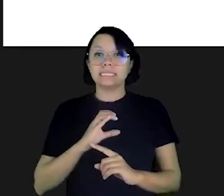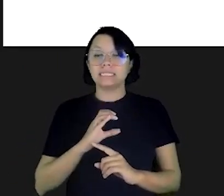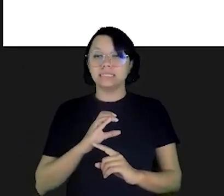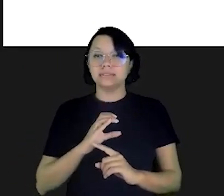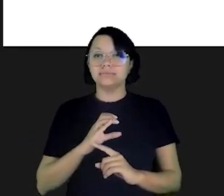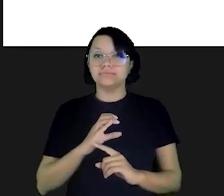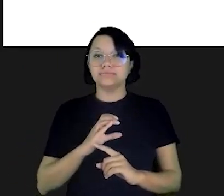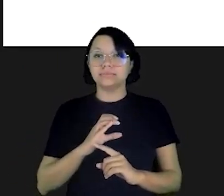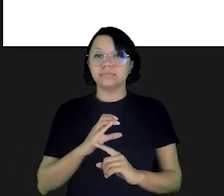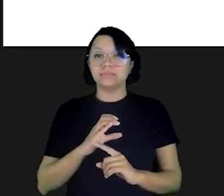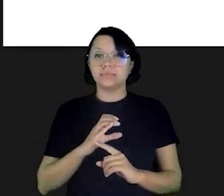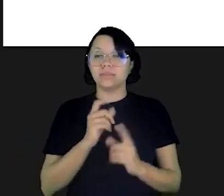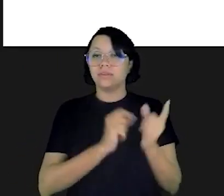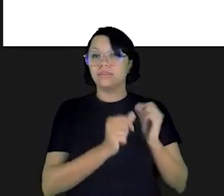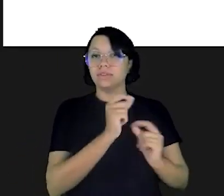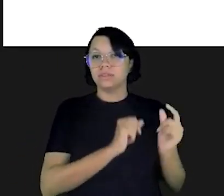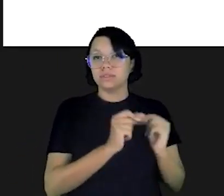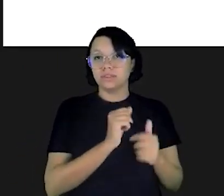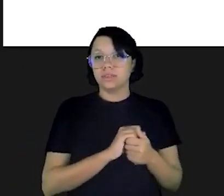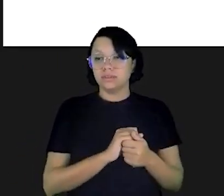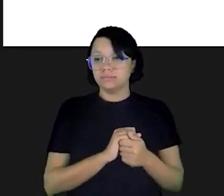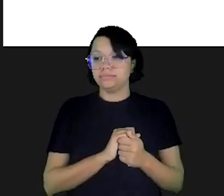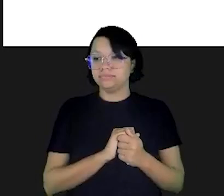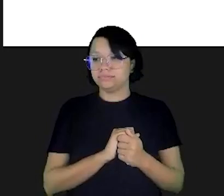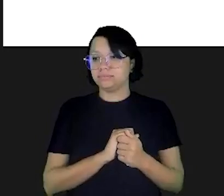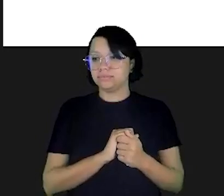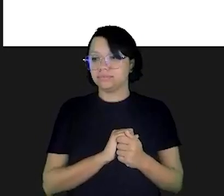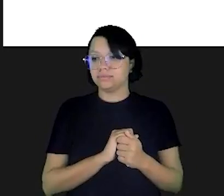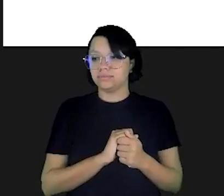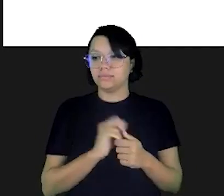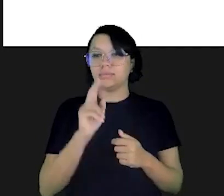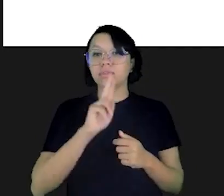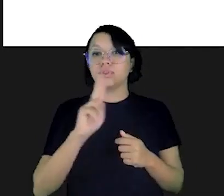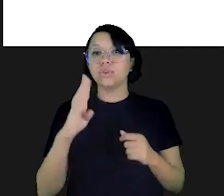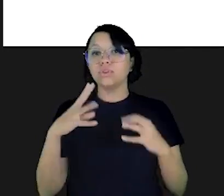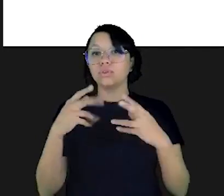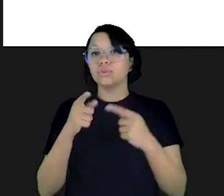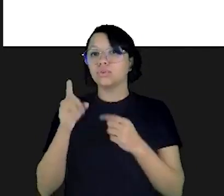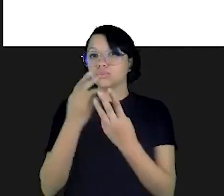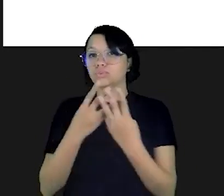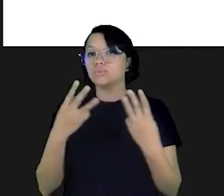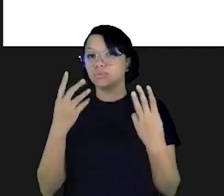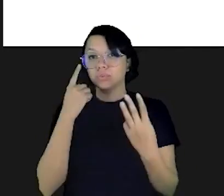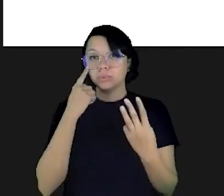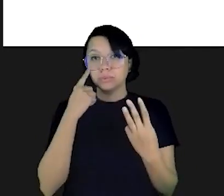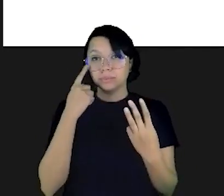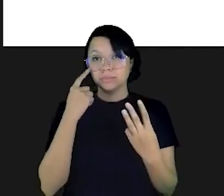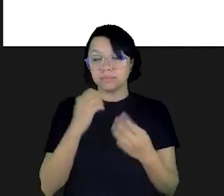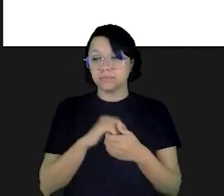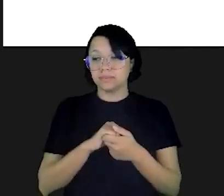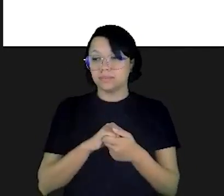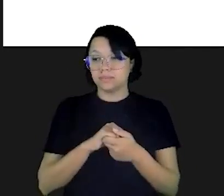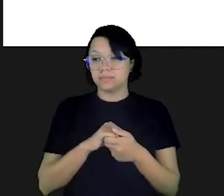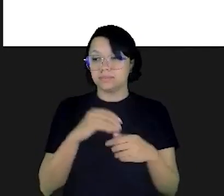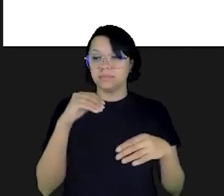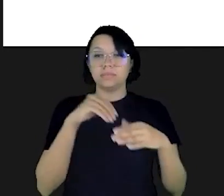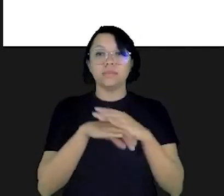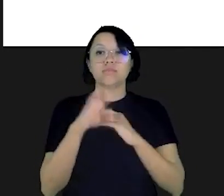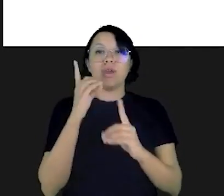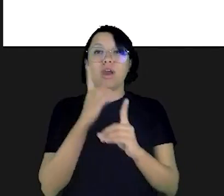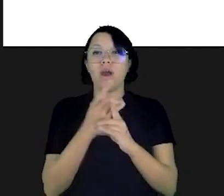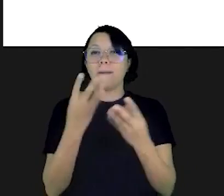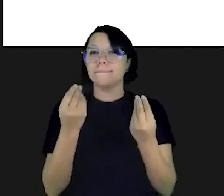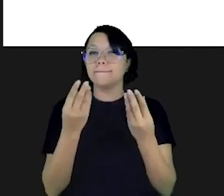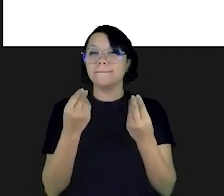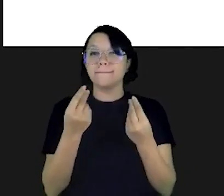a gente tem cidadania financeira www.cidadaniafinanceira.dcb.gov.br ali